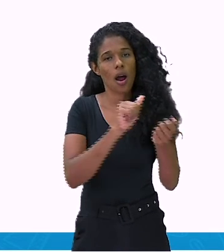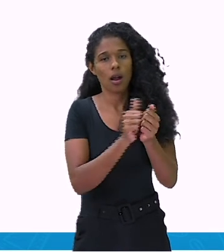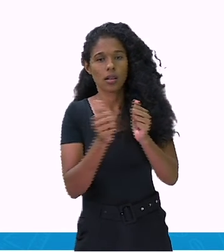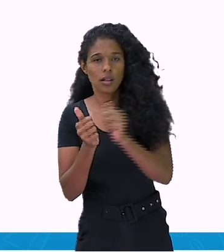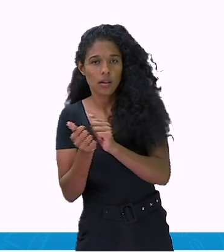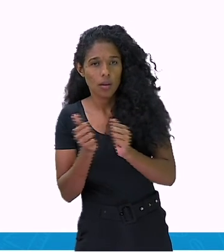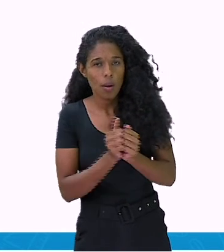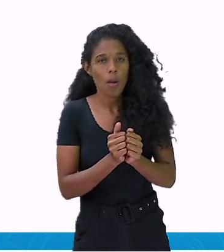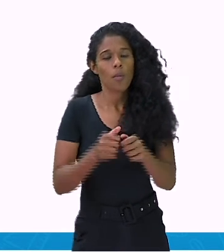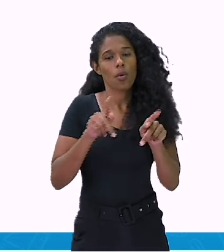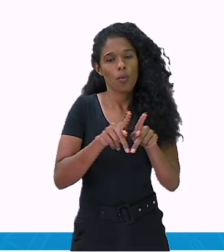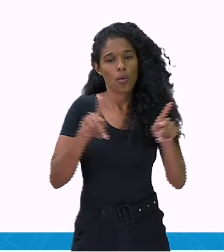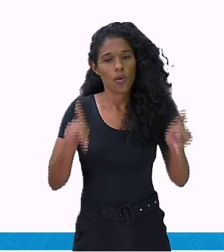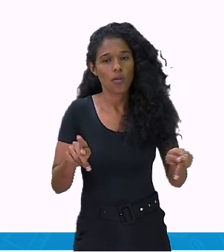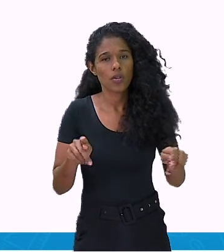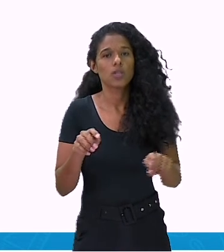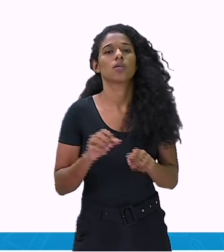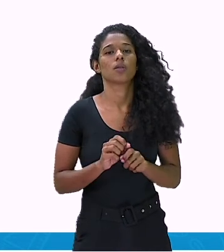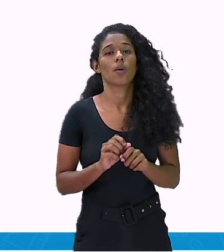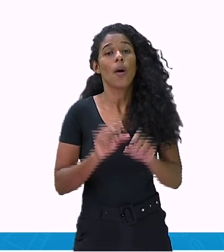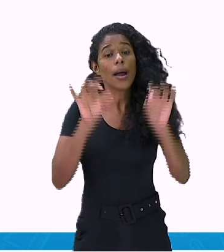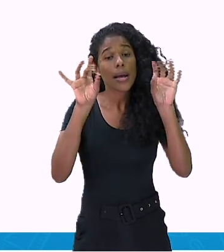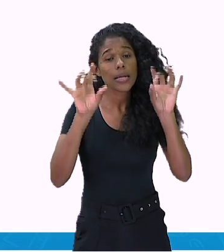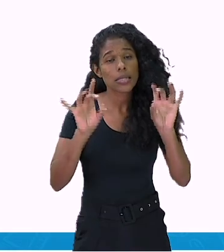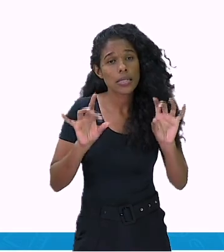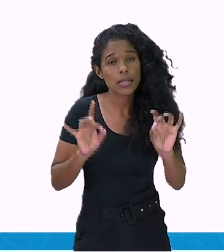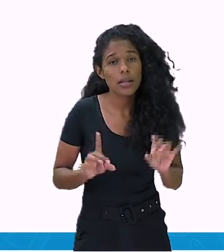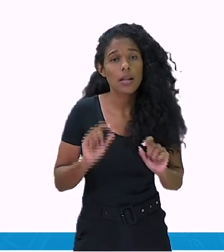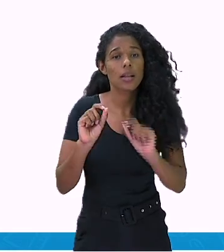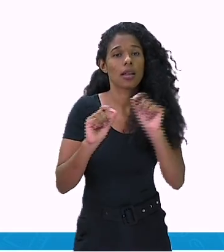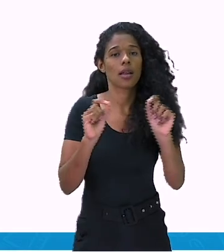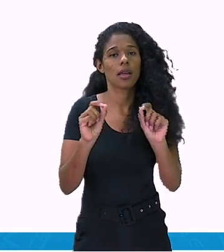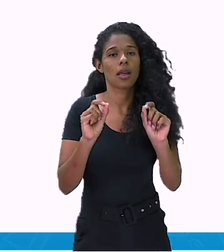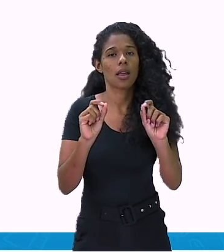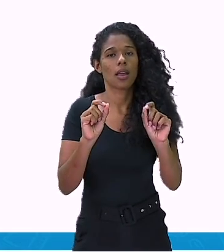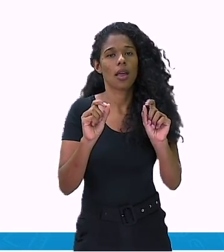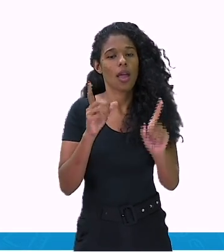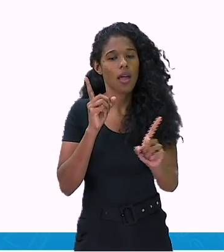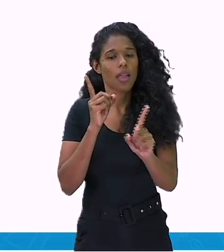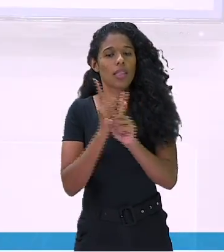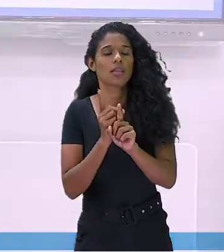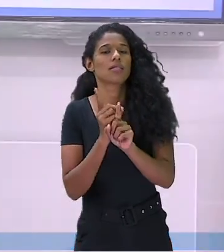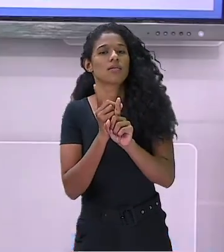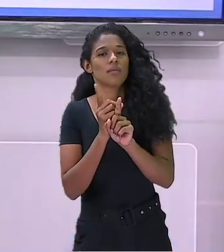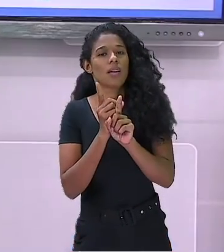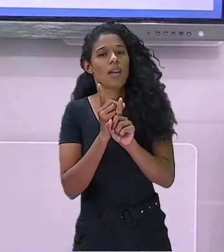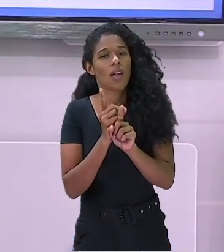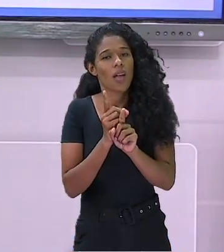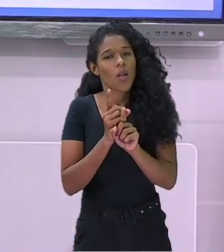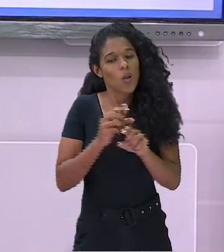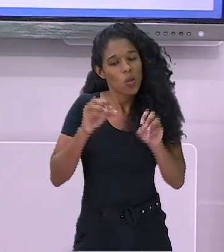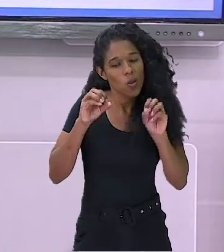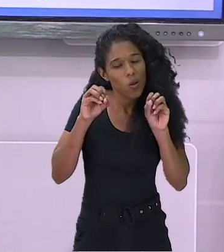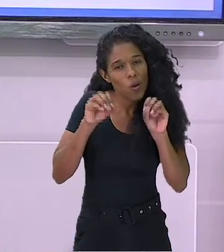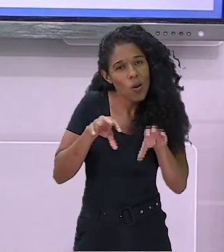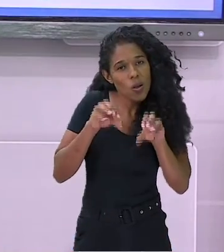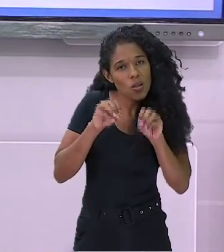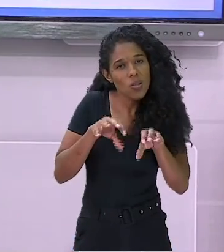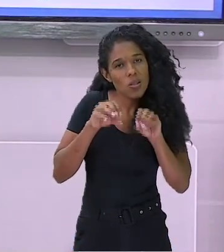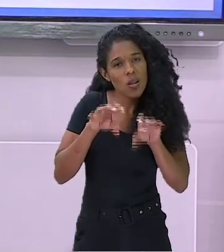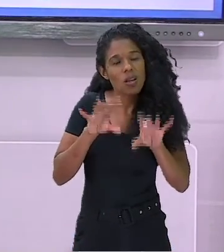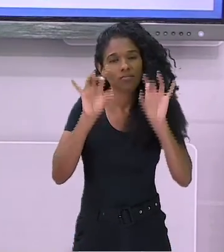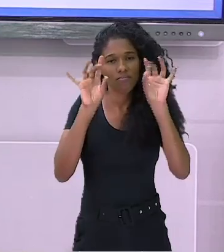possibilidade delas serem realizadas em sua casa. Não perca a oportunidade de fazer as atividades propostas